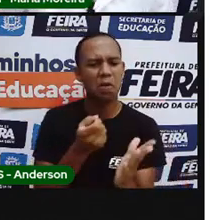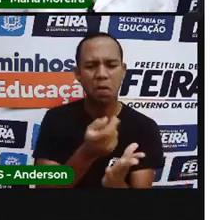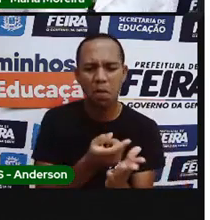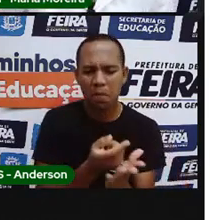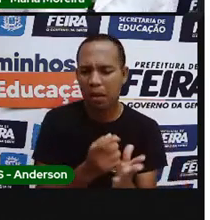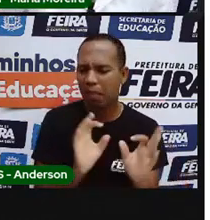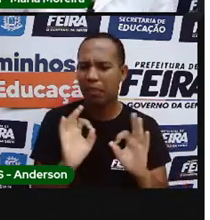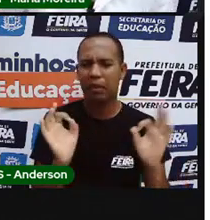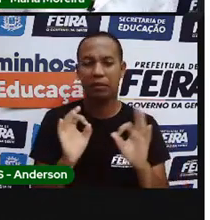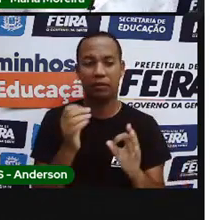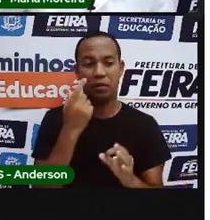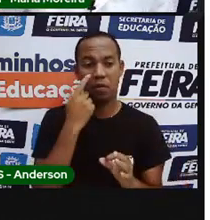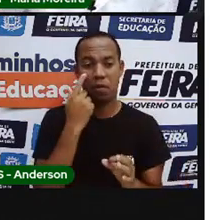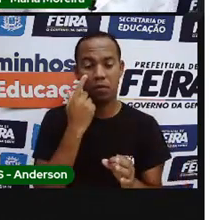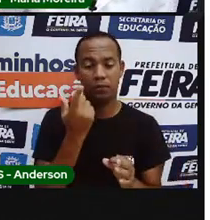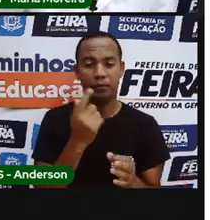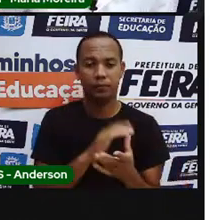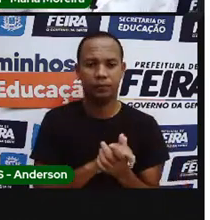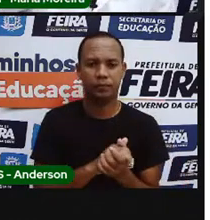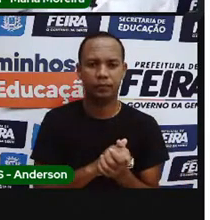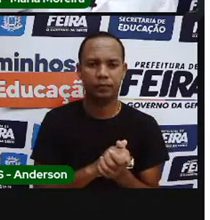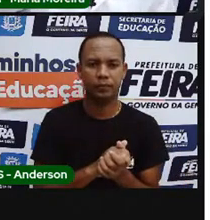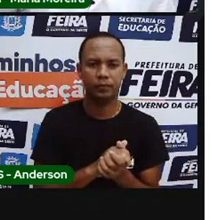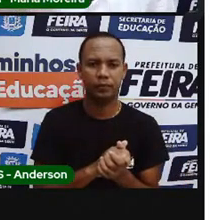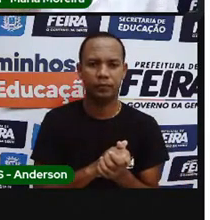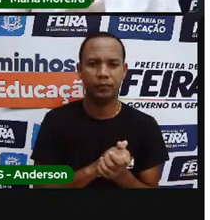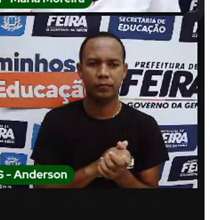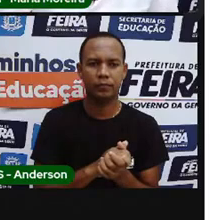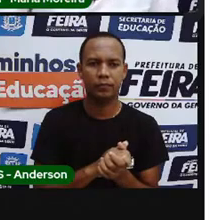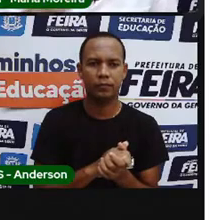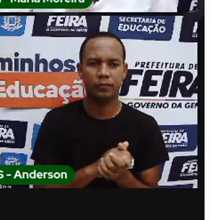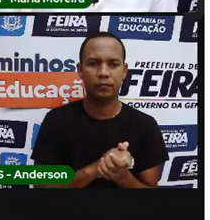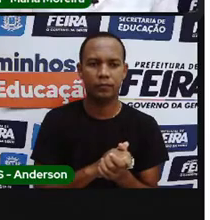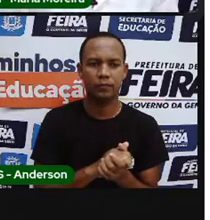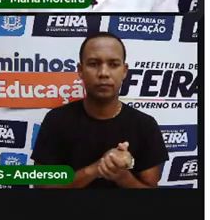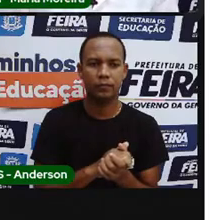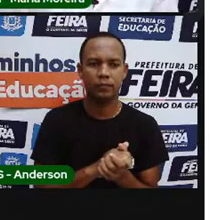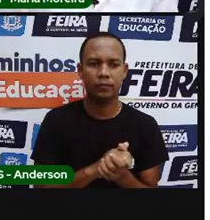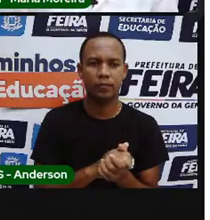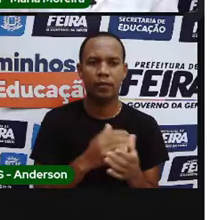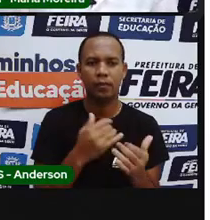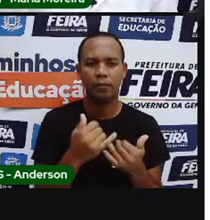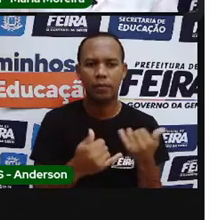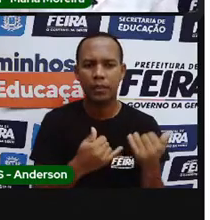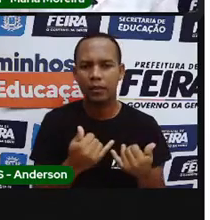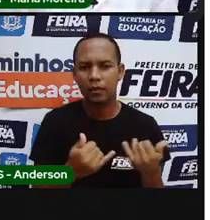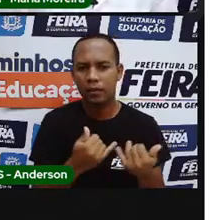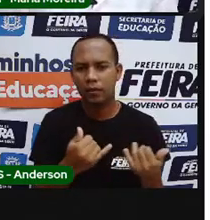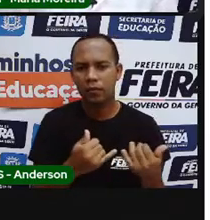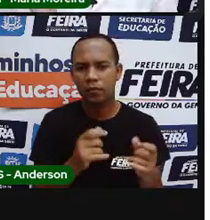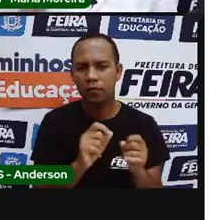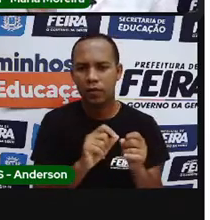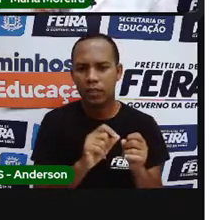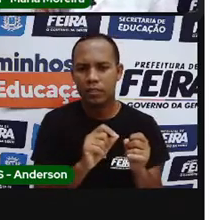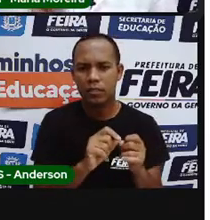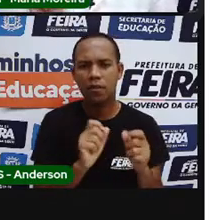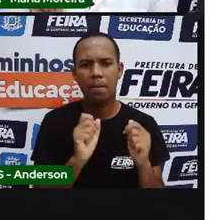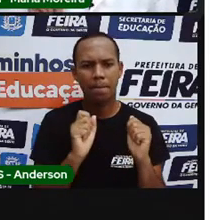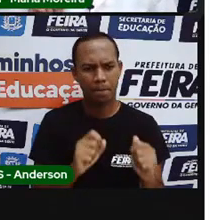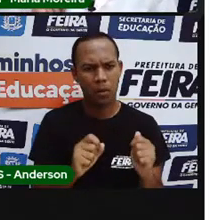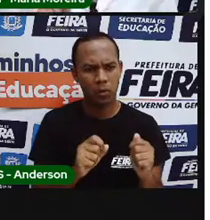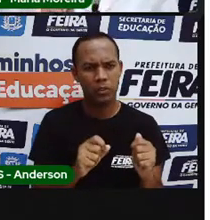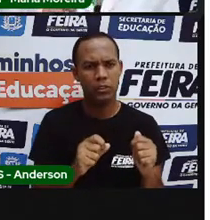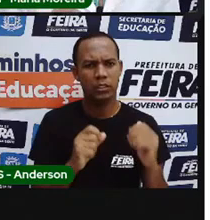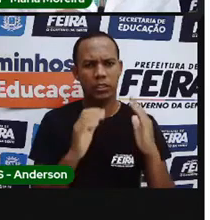trouxe para vocês, né? Que está aí do lado. Bom, um biboquê, que é um joguinho que você pode fazer, né? Com uma garrafa